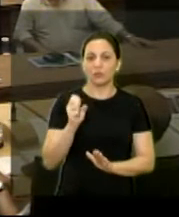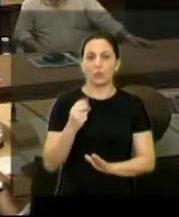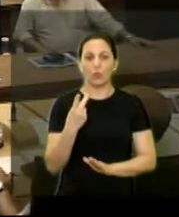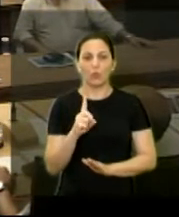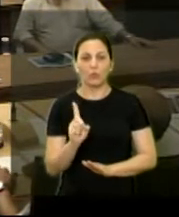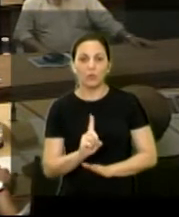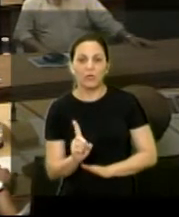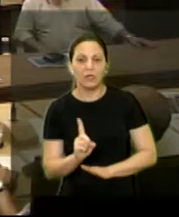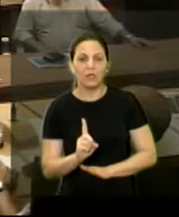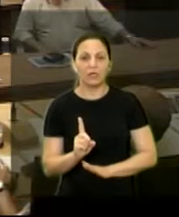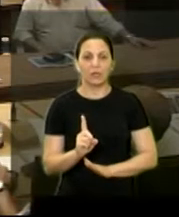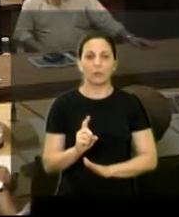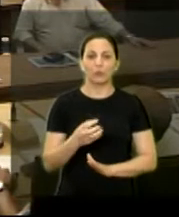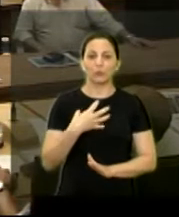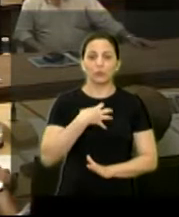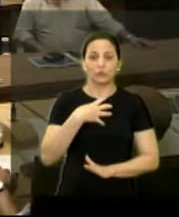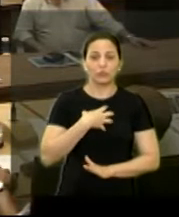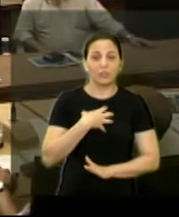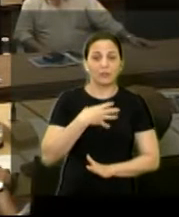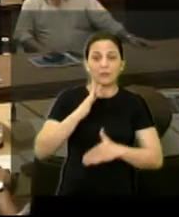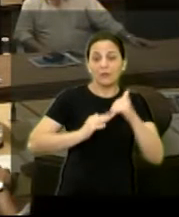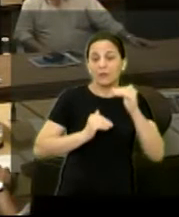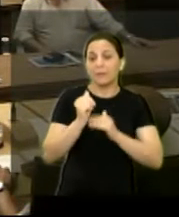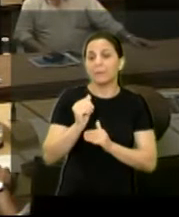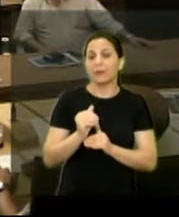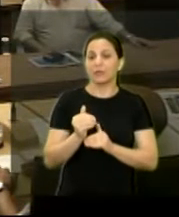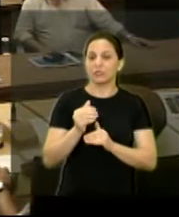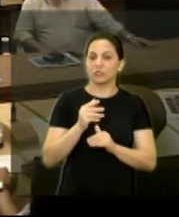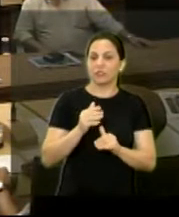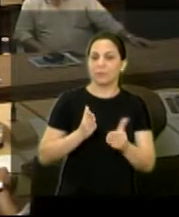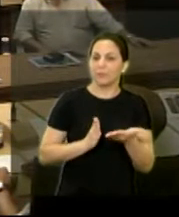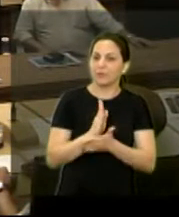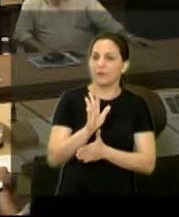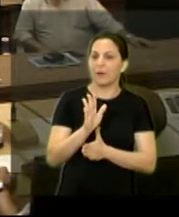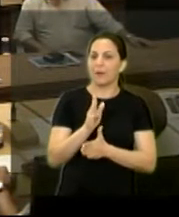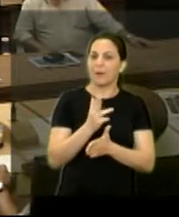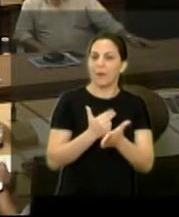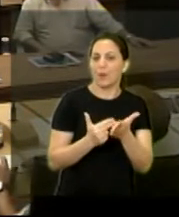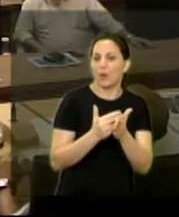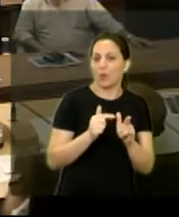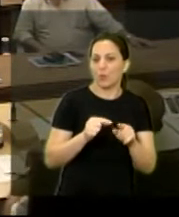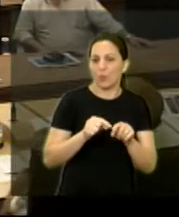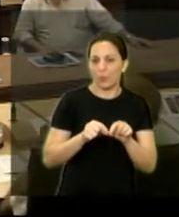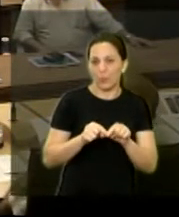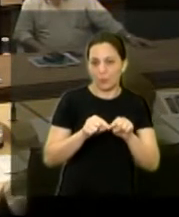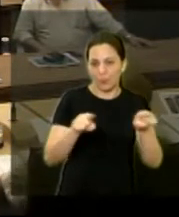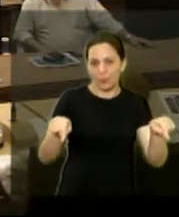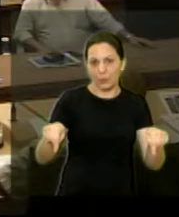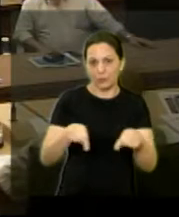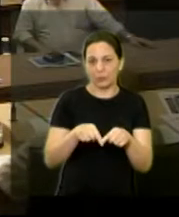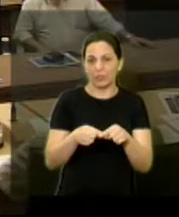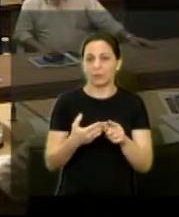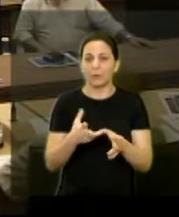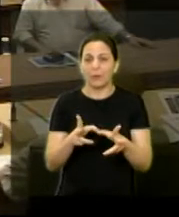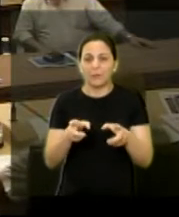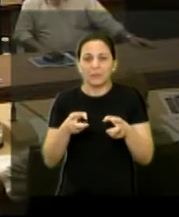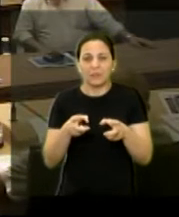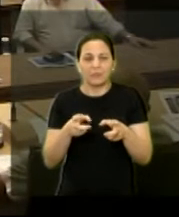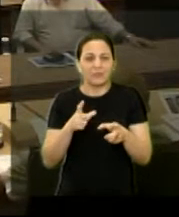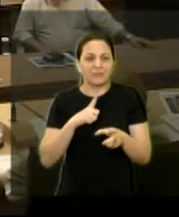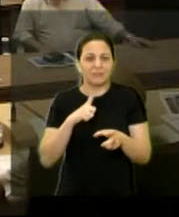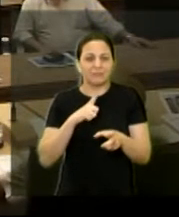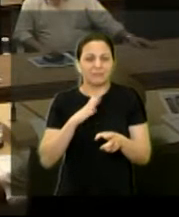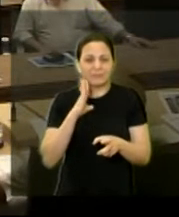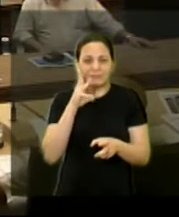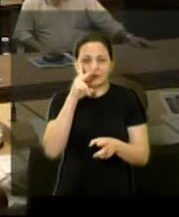forma isso vai ser feito? Porque a gente nota hoje que a burocracia é muito grande